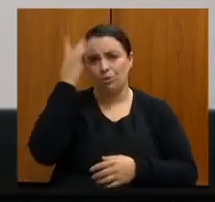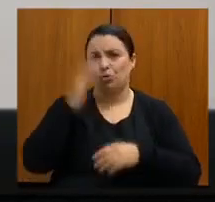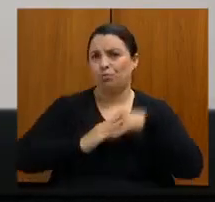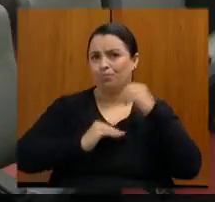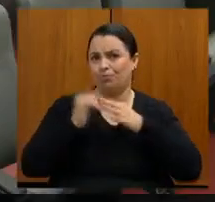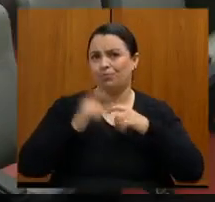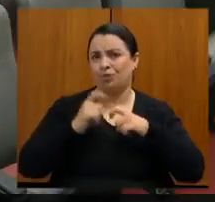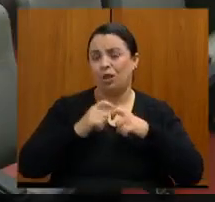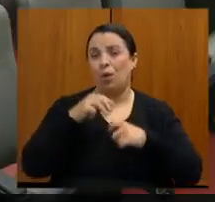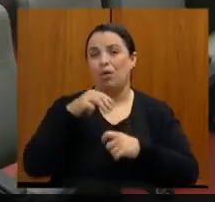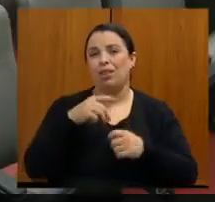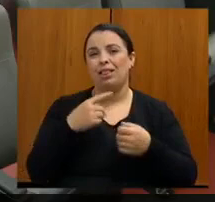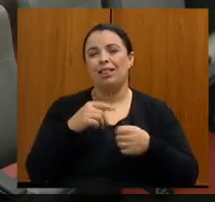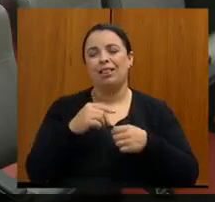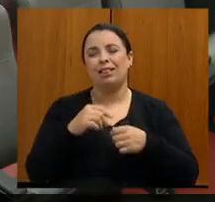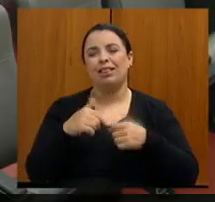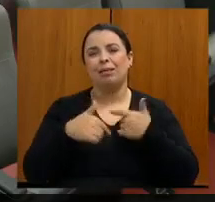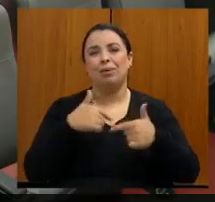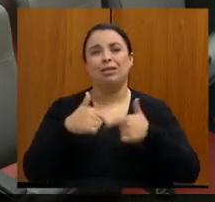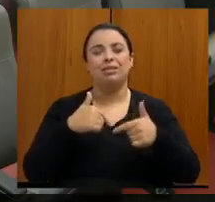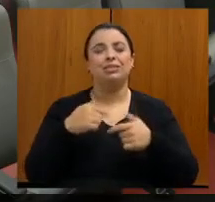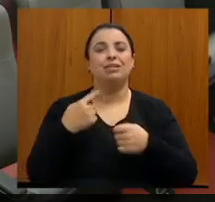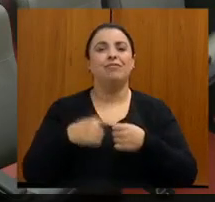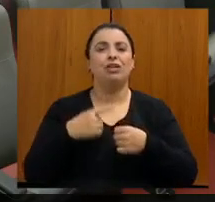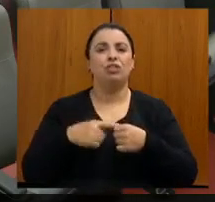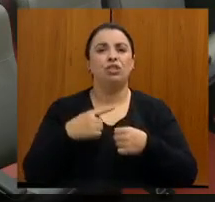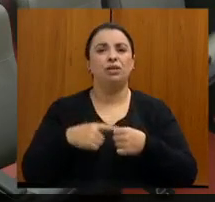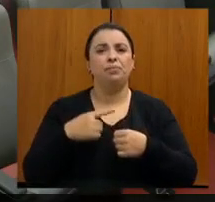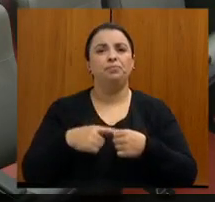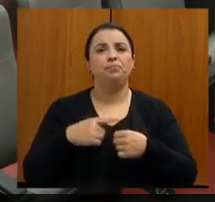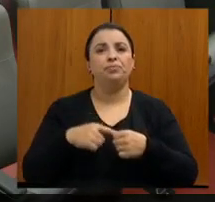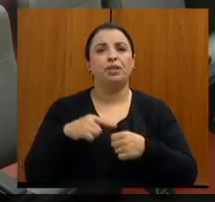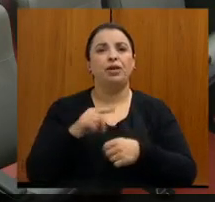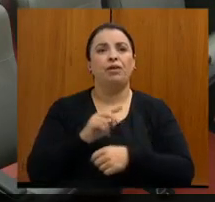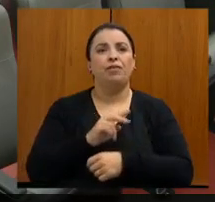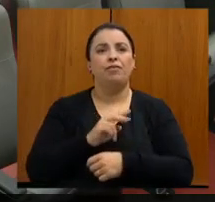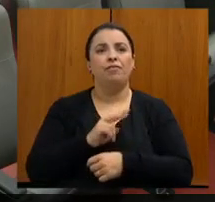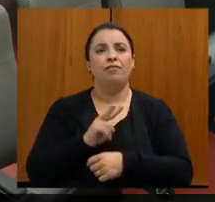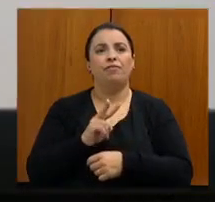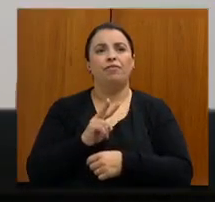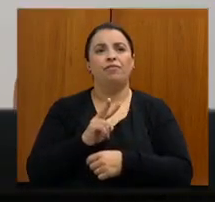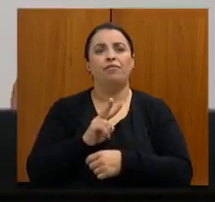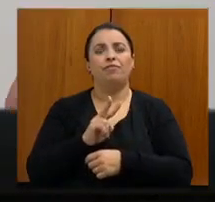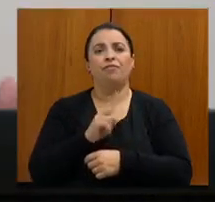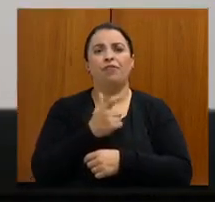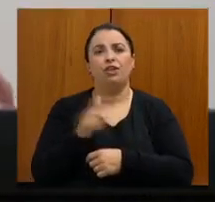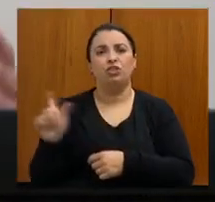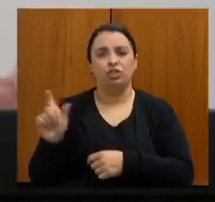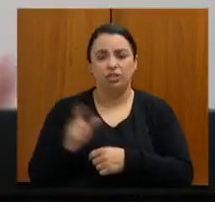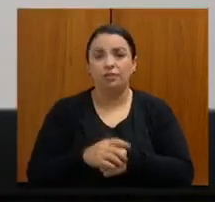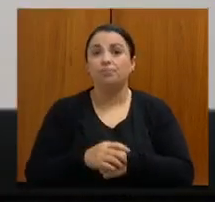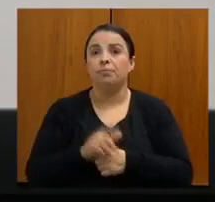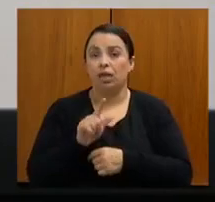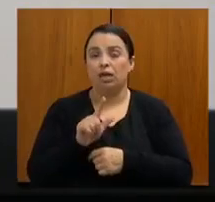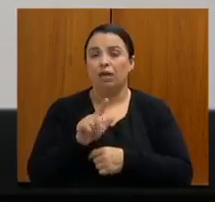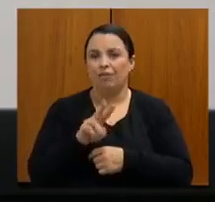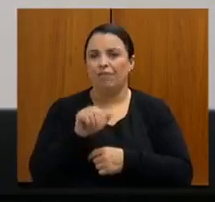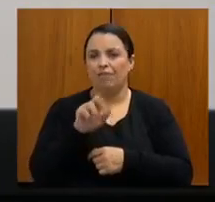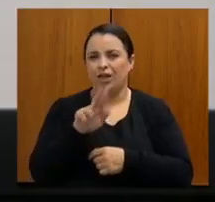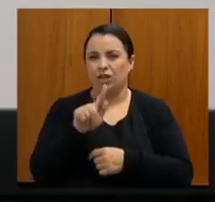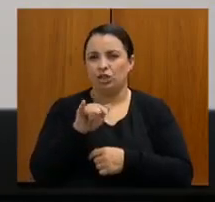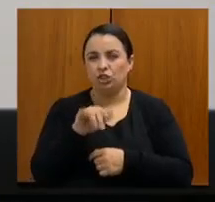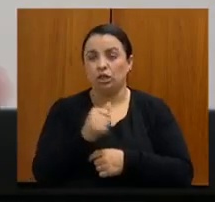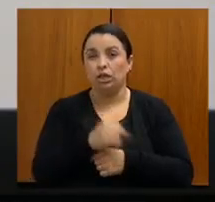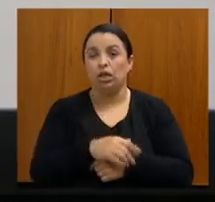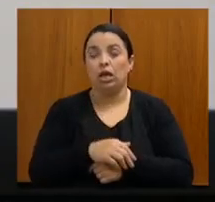mas lá não tem nenhum centro de oncologia, ele encaminha o paciente aqui para Belo Horizonte, quando ele poderia operar esse câncer de mama lá em Varginha e já reduzia o